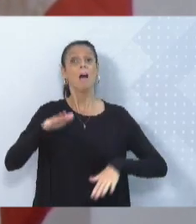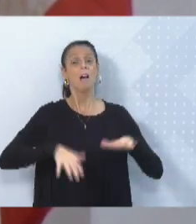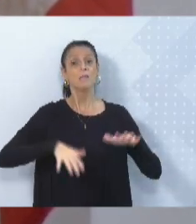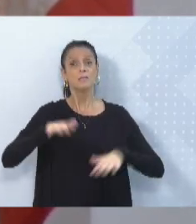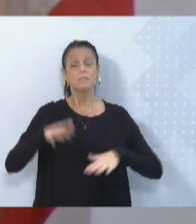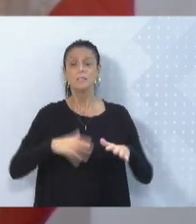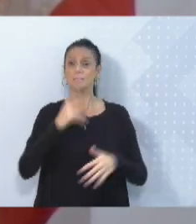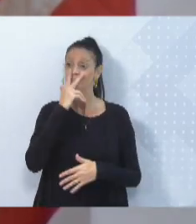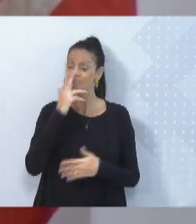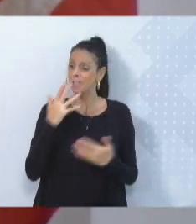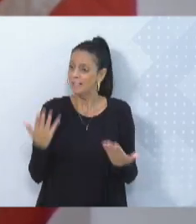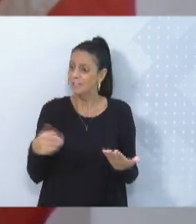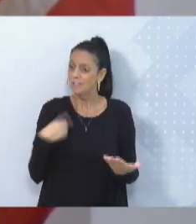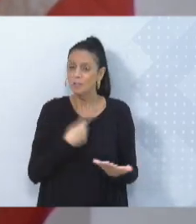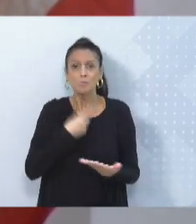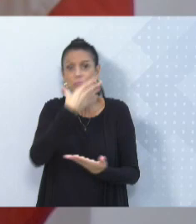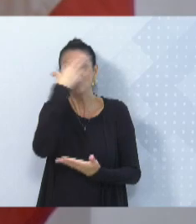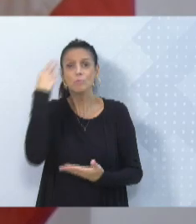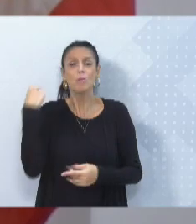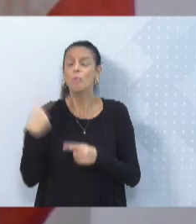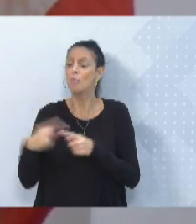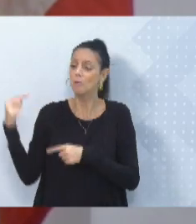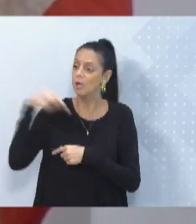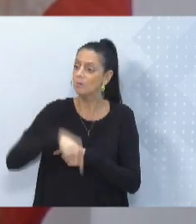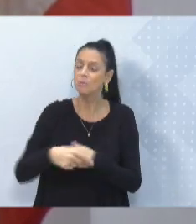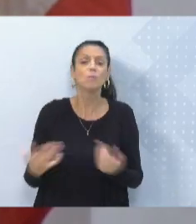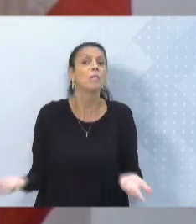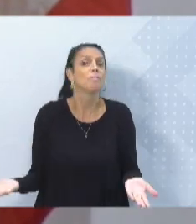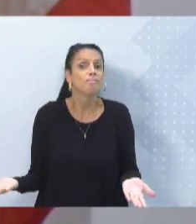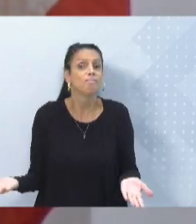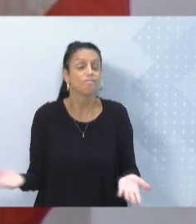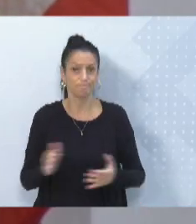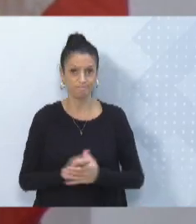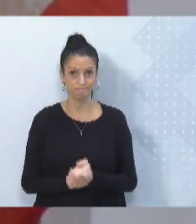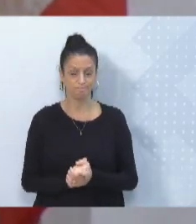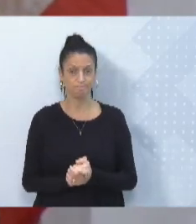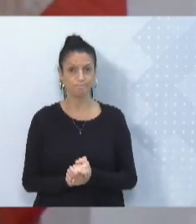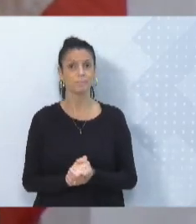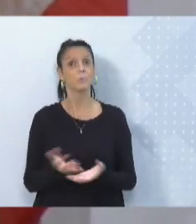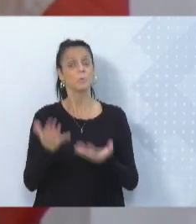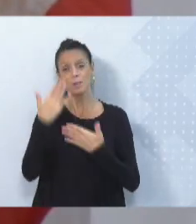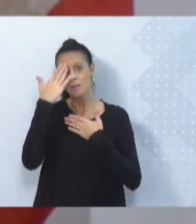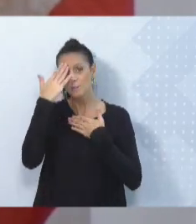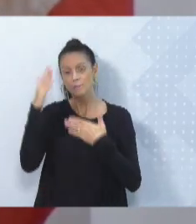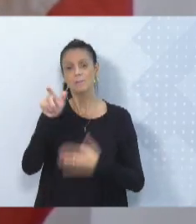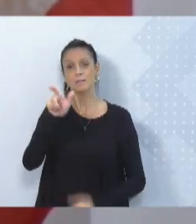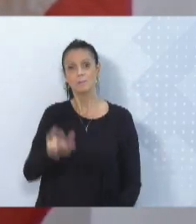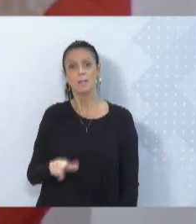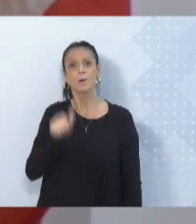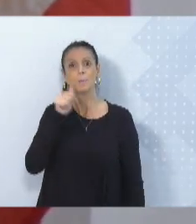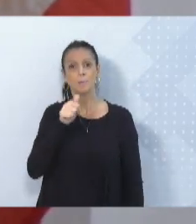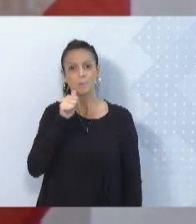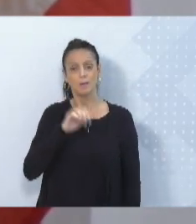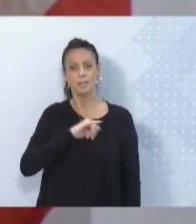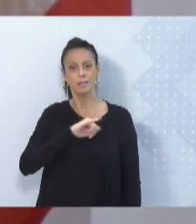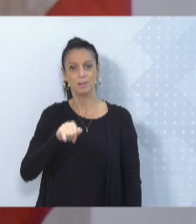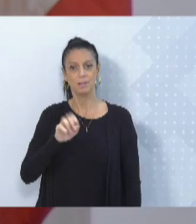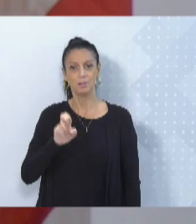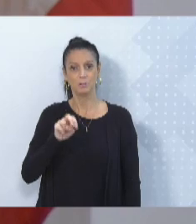a gente tem a tendência de esquecer para que viemos. Então, quero agradecer a Jennifer, hoje não como vereadora, mas como